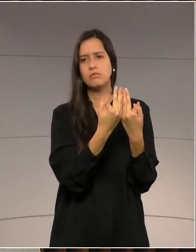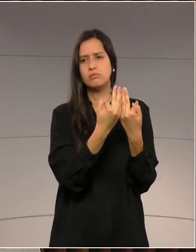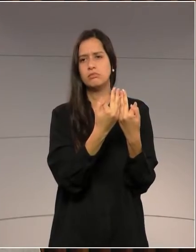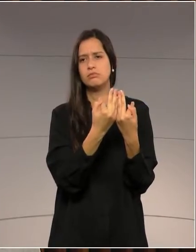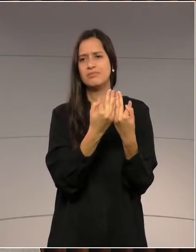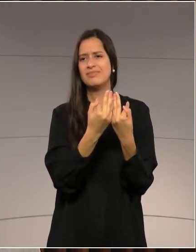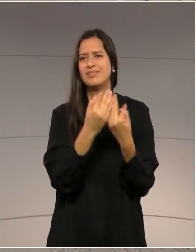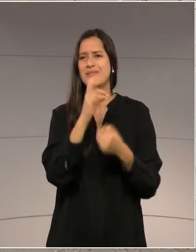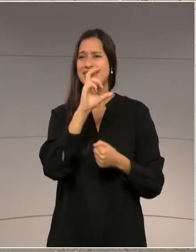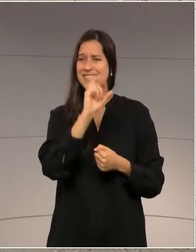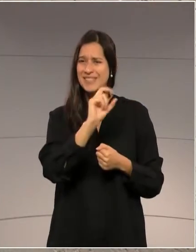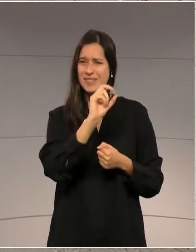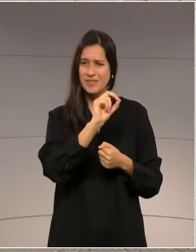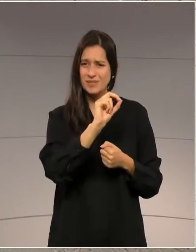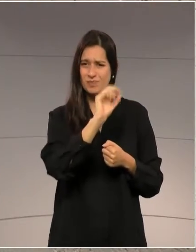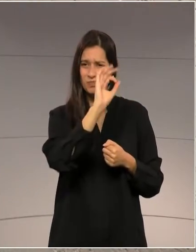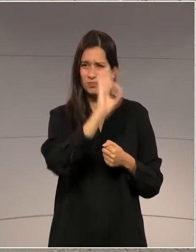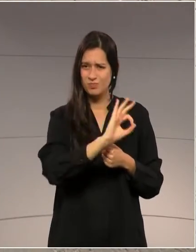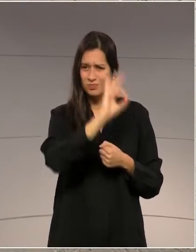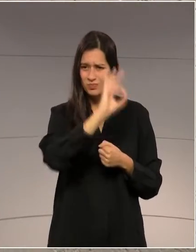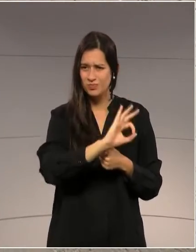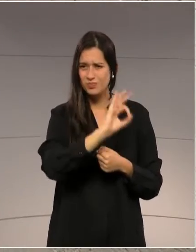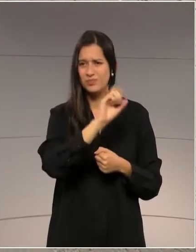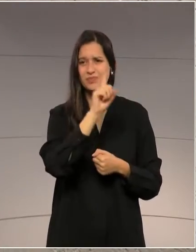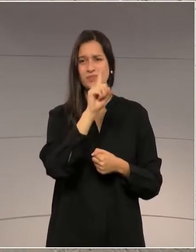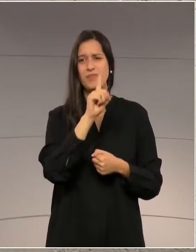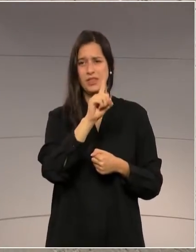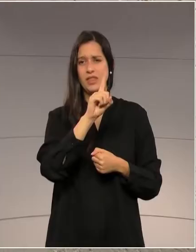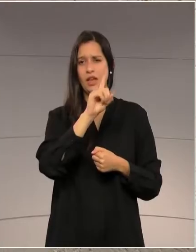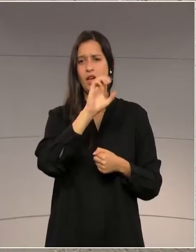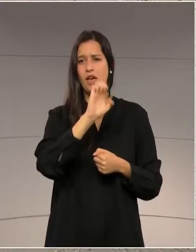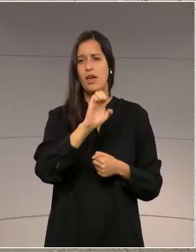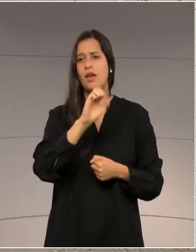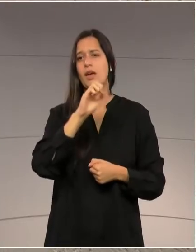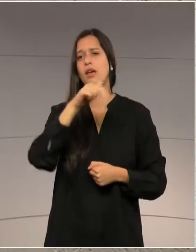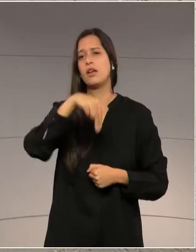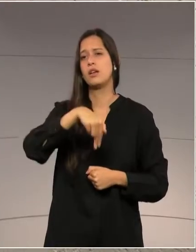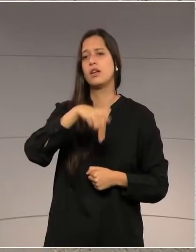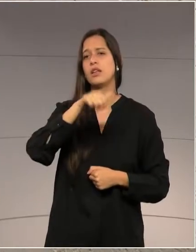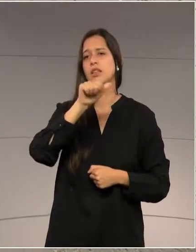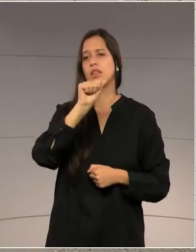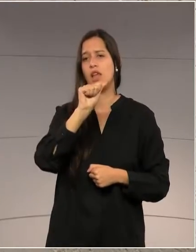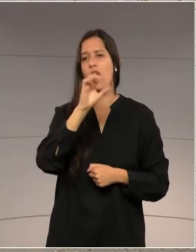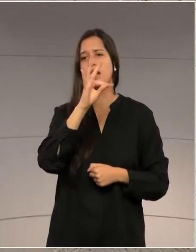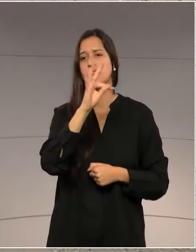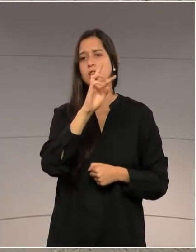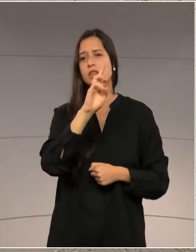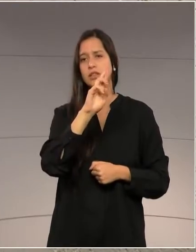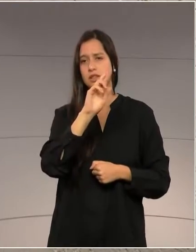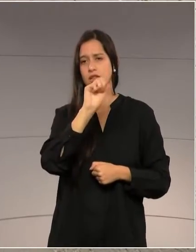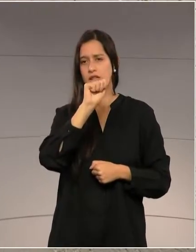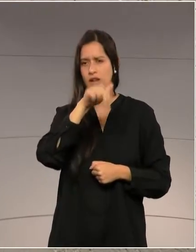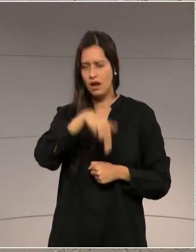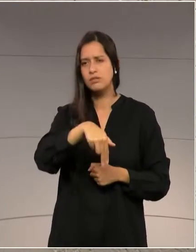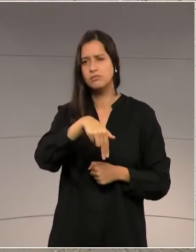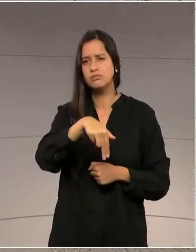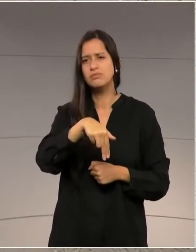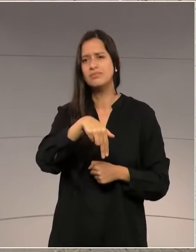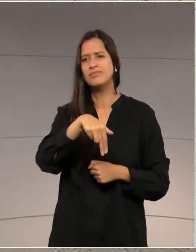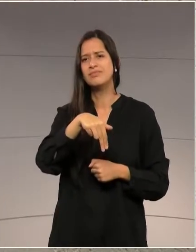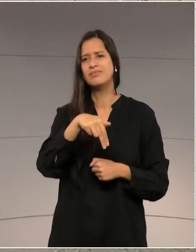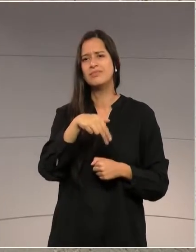Primeiro foi o negócio das cadeirinhas, depois foi o negócio do radar, agora vem a retirada do seguro. Estamos